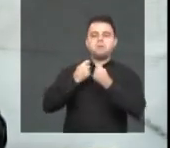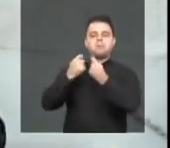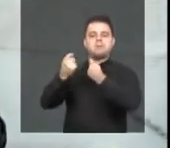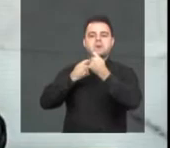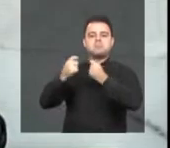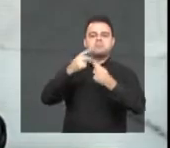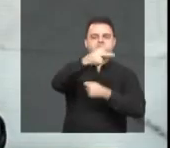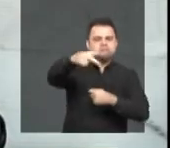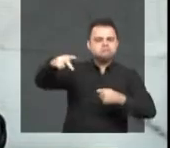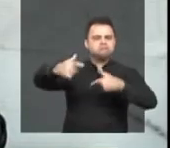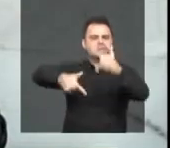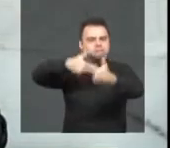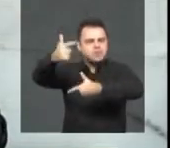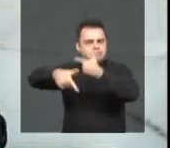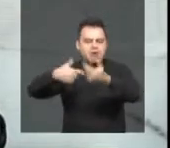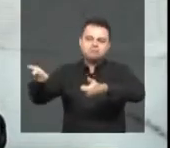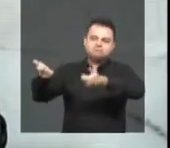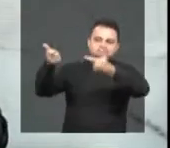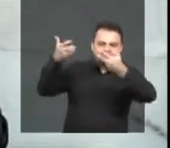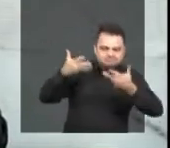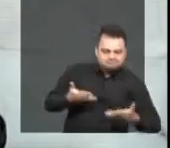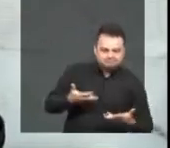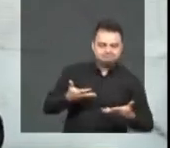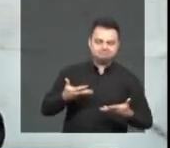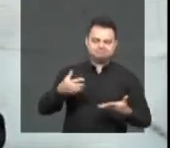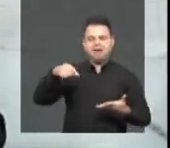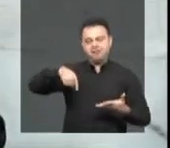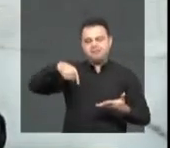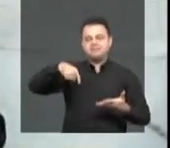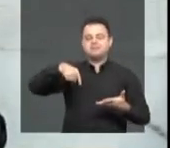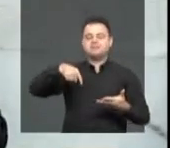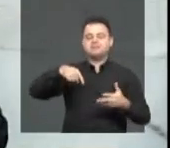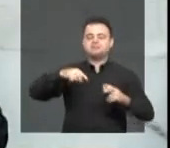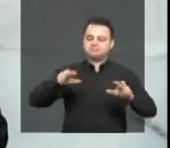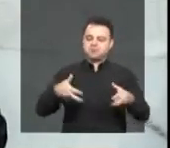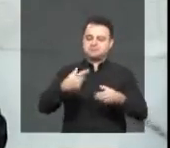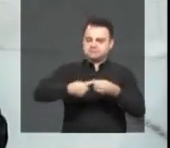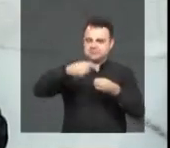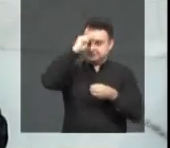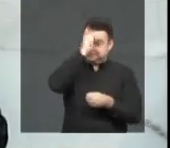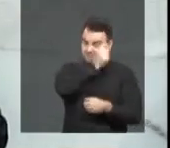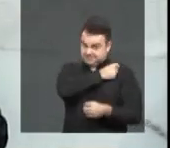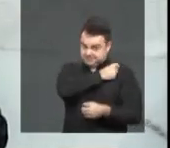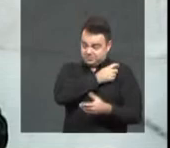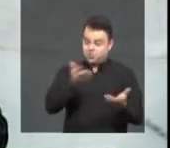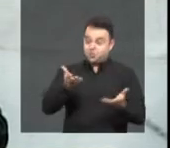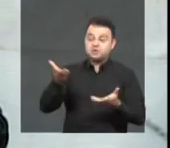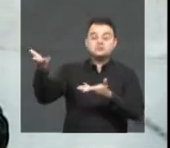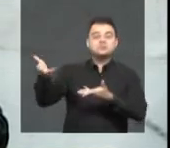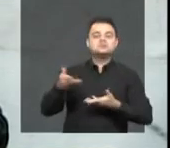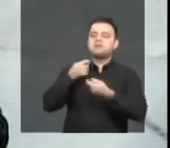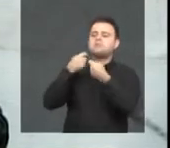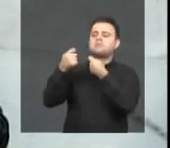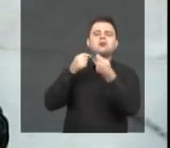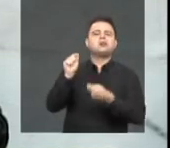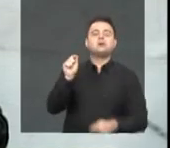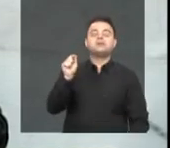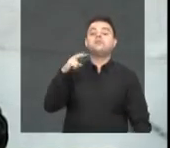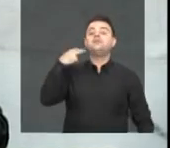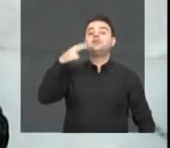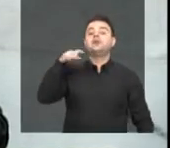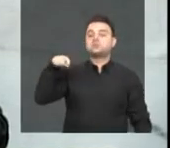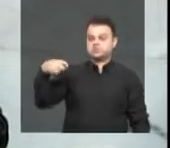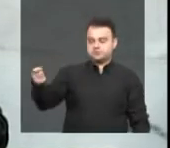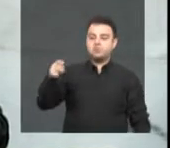a gente fala a respeito do trabalho dos parlamentares aqui na Câmara de São José do Rio Preto. E hoje o meu entrevistado é o